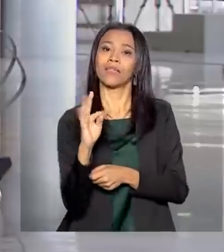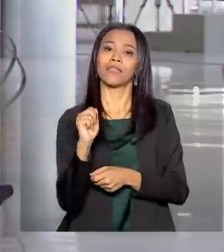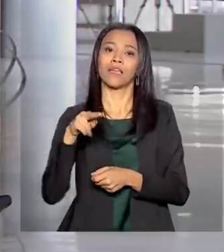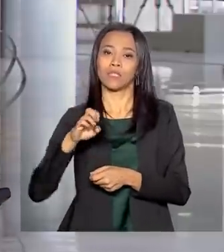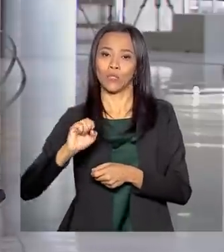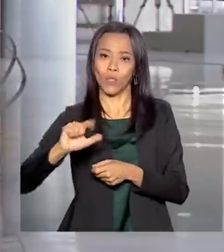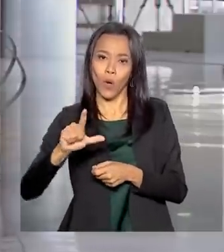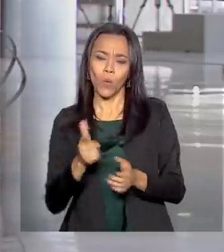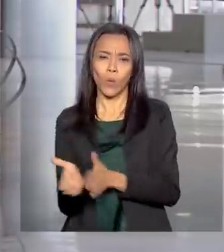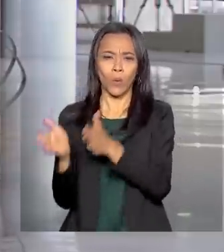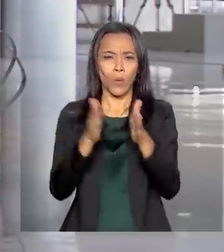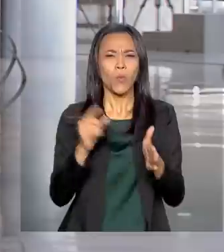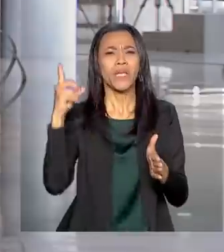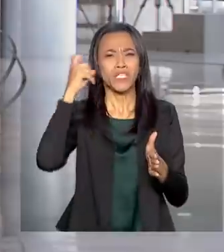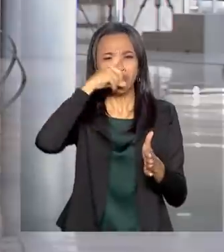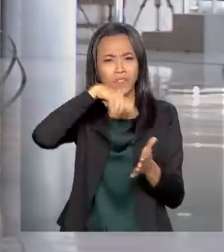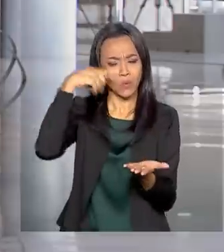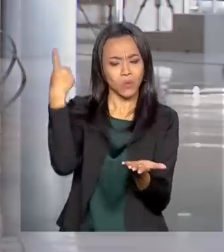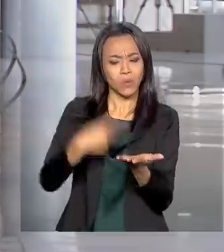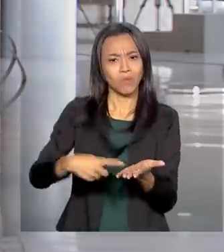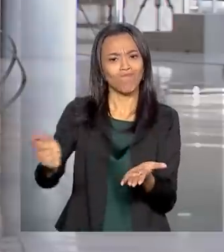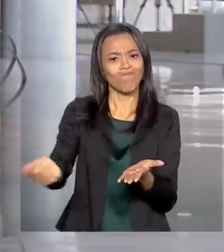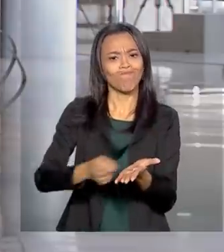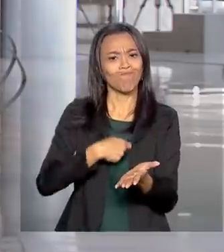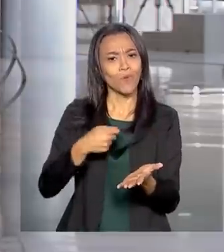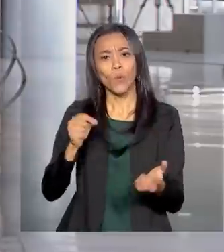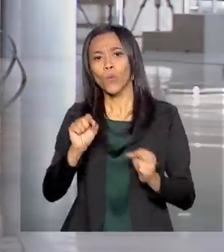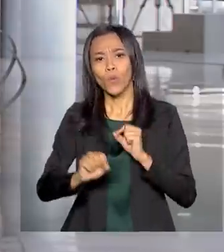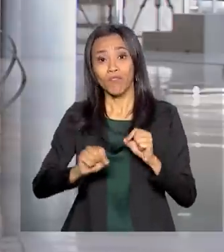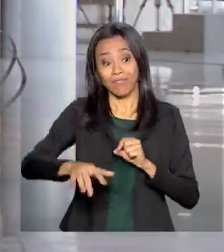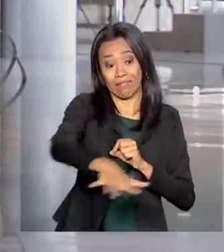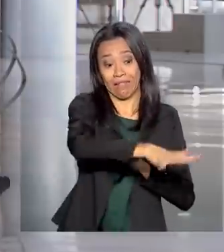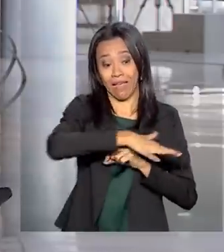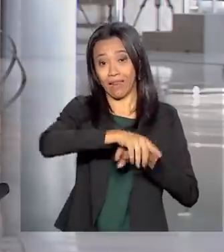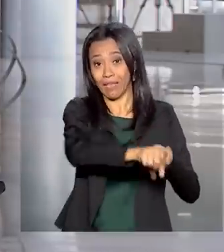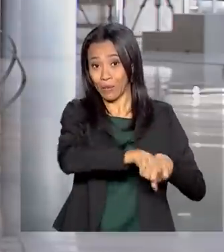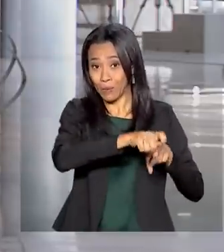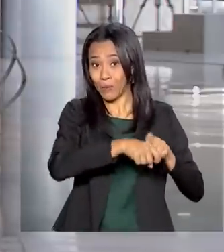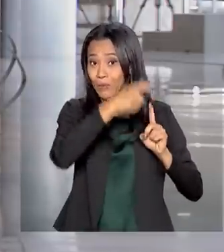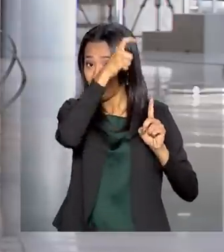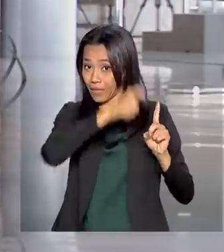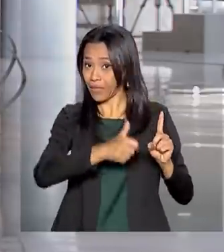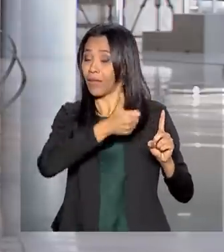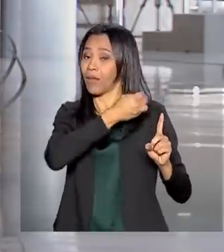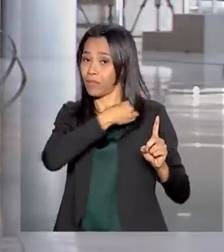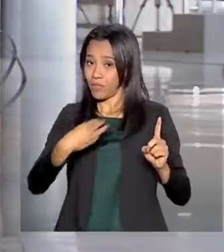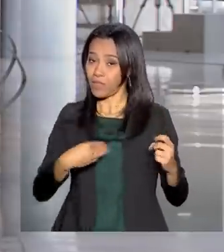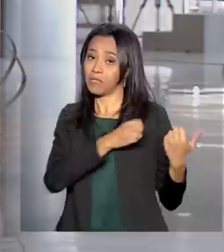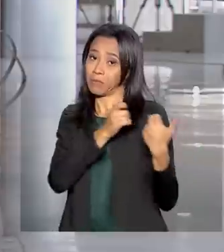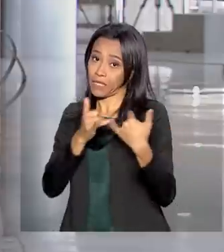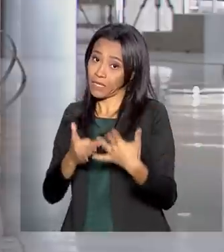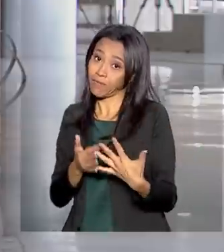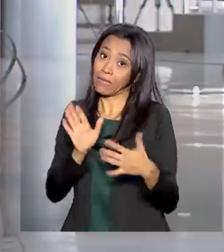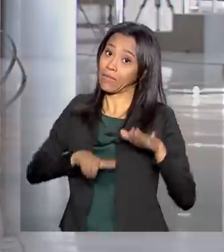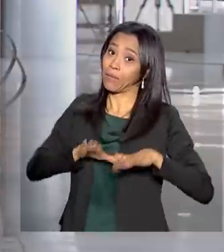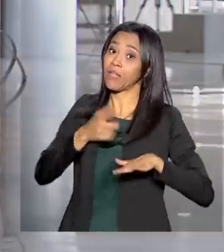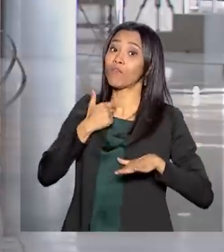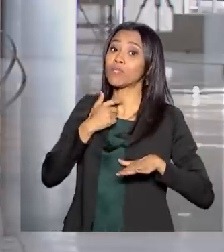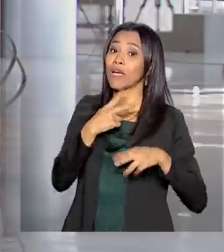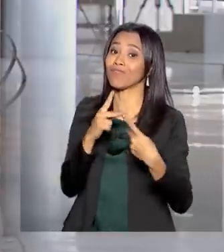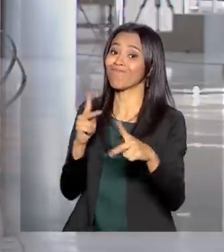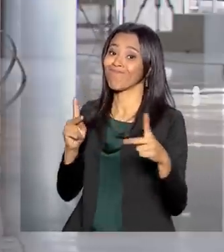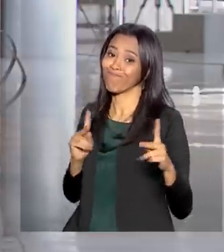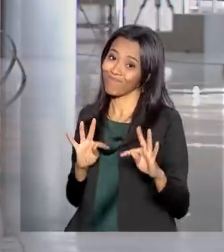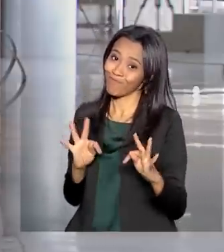parte mais difícil para se fechar o acordo foi justamente a agrícola. Para a ministra, com a boa vontade de todos, o acordo